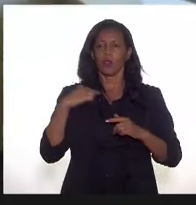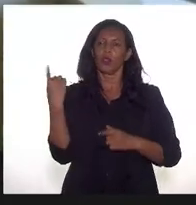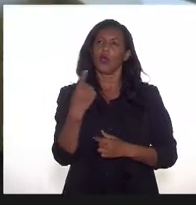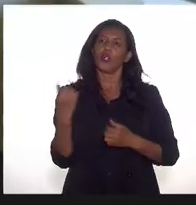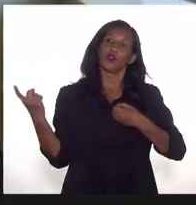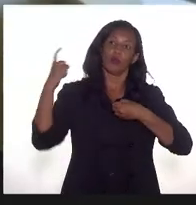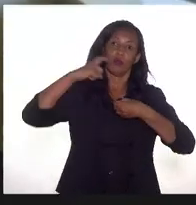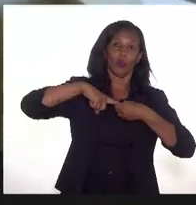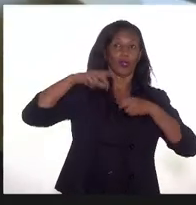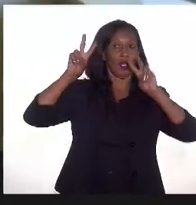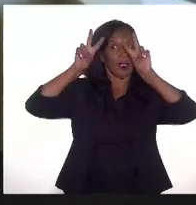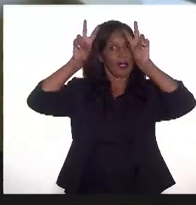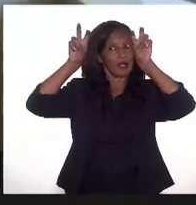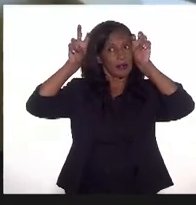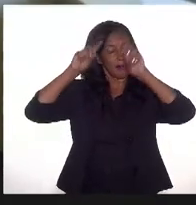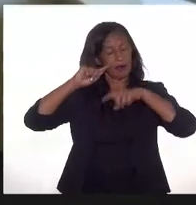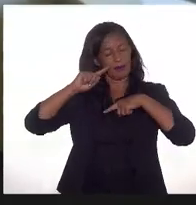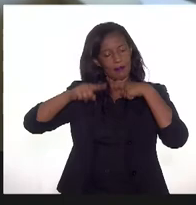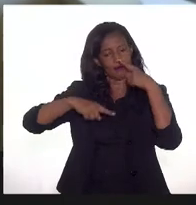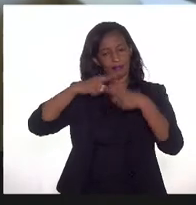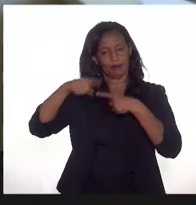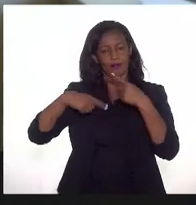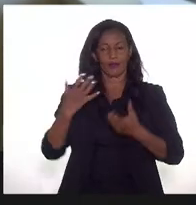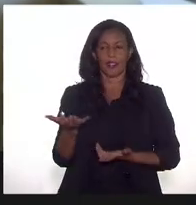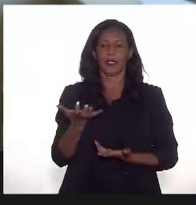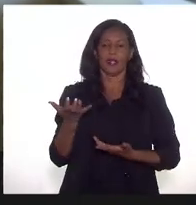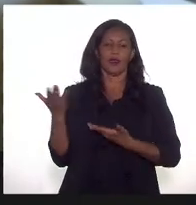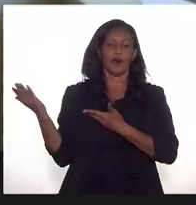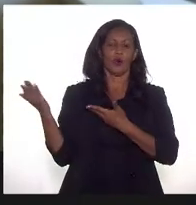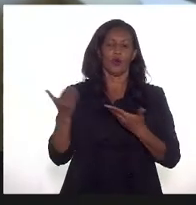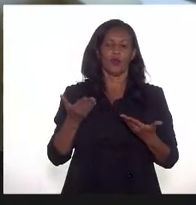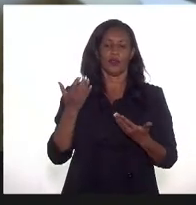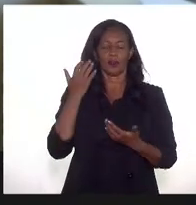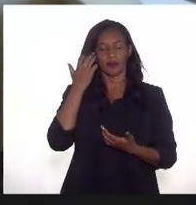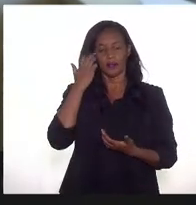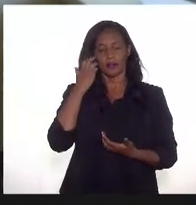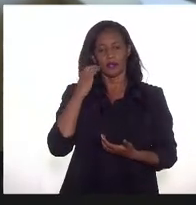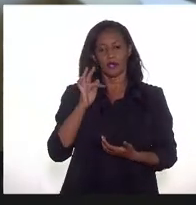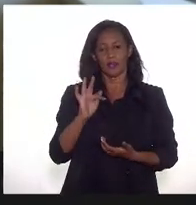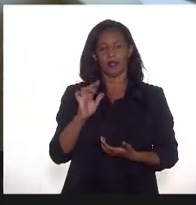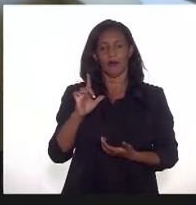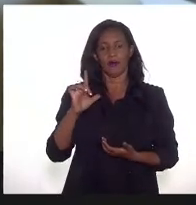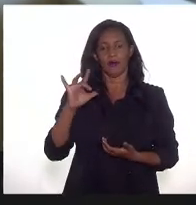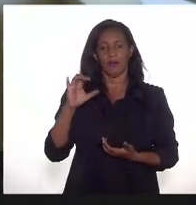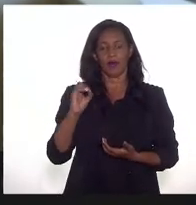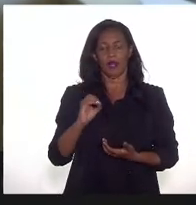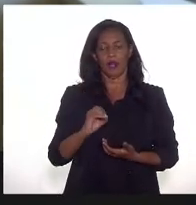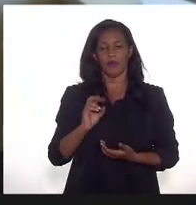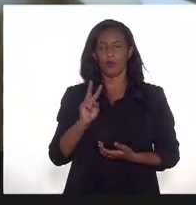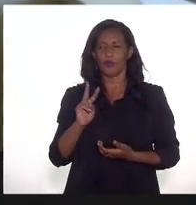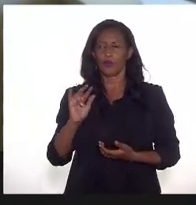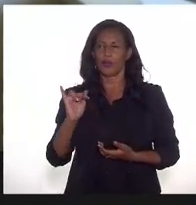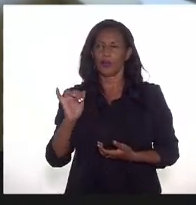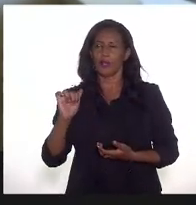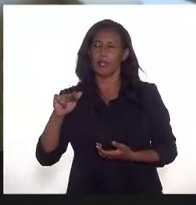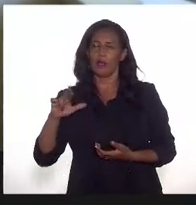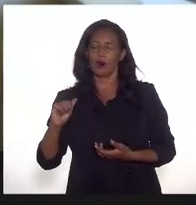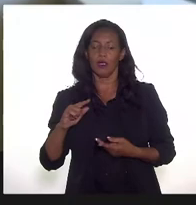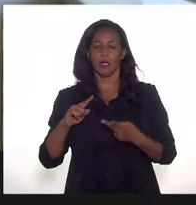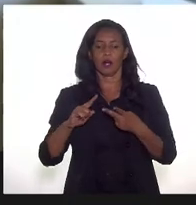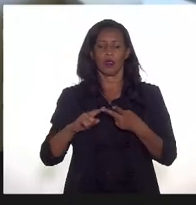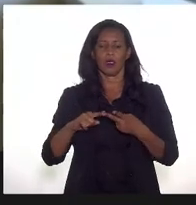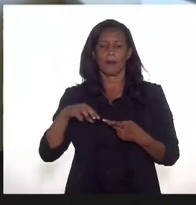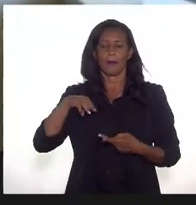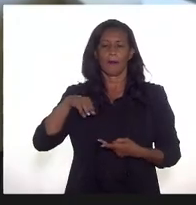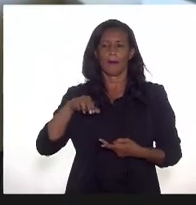tema posterior. Queria convidar agora o senhor Flávio Vianni e o Matias Lopes do IBP